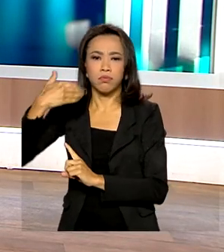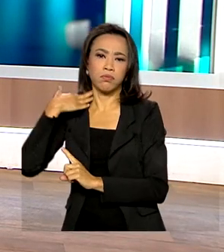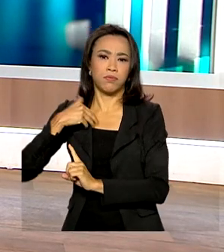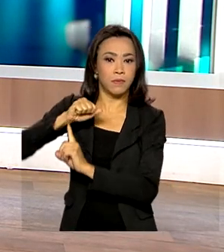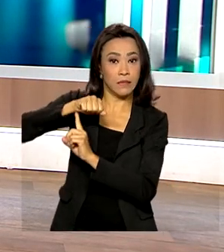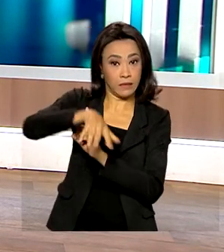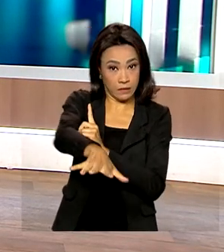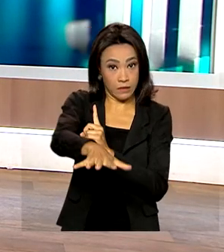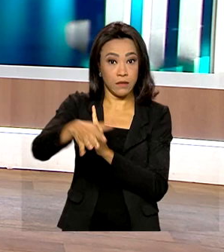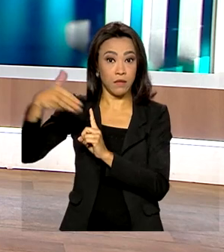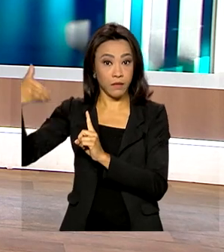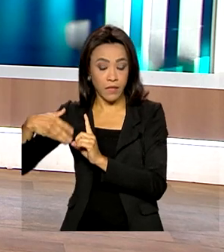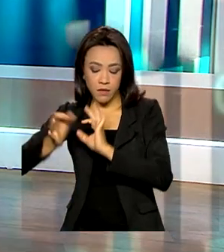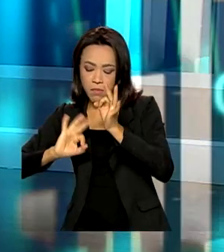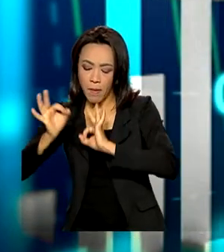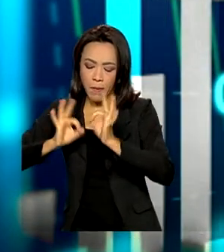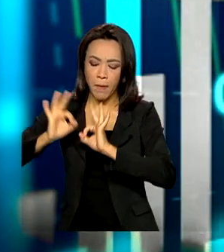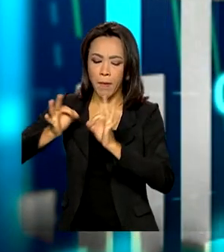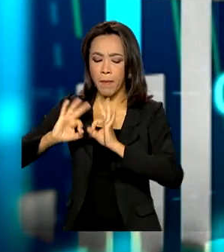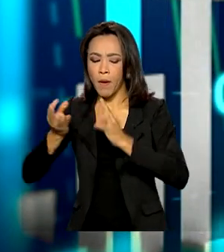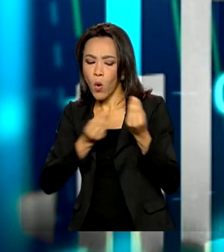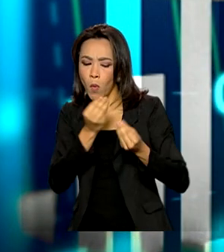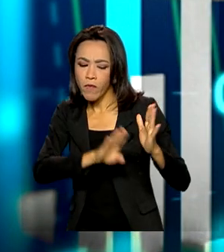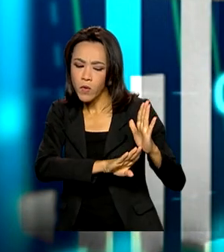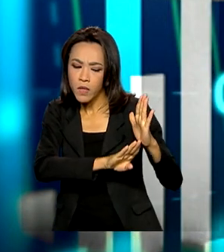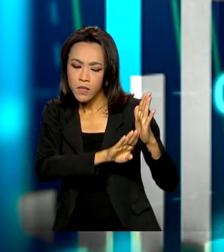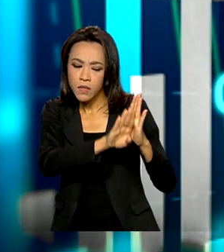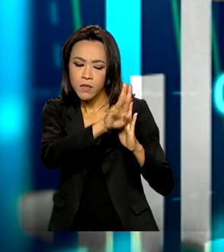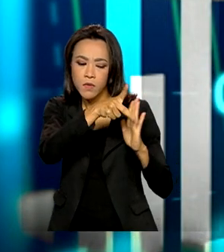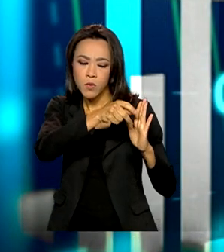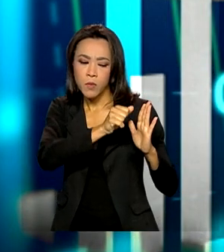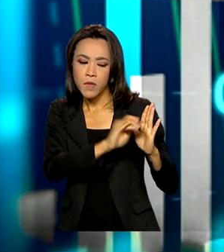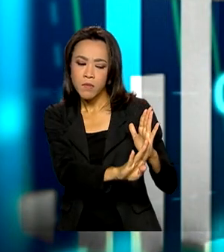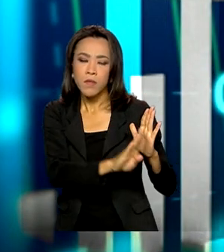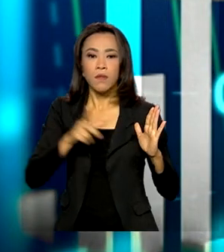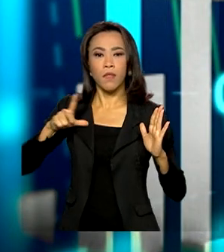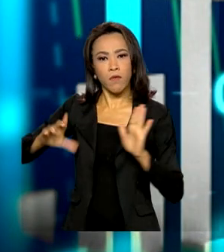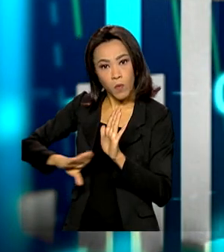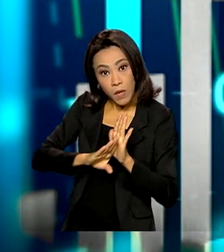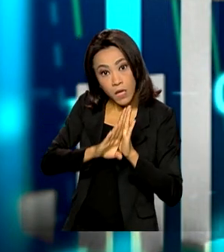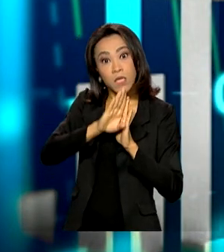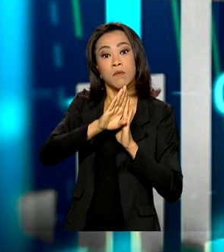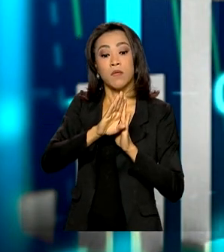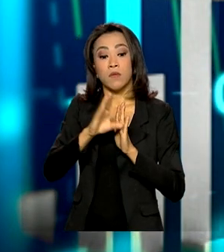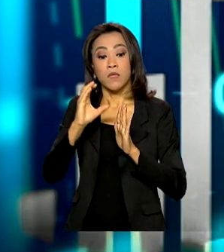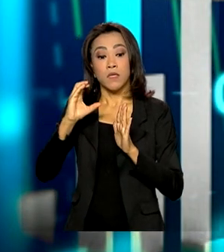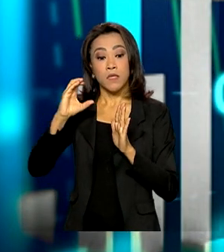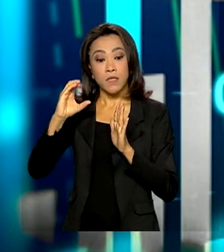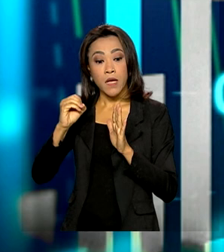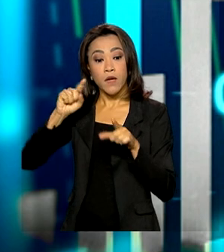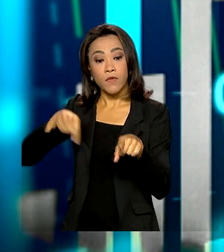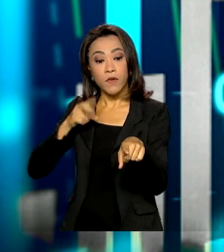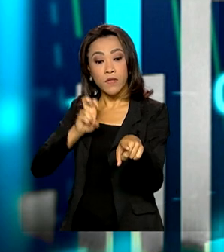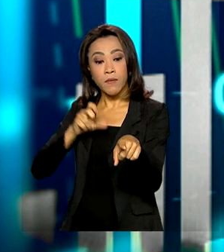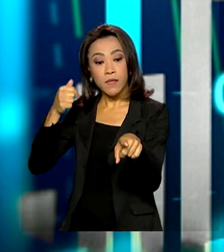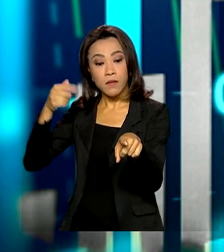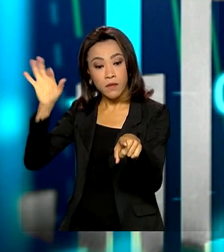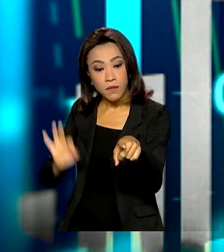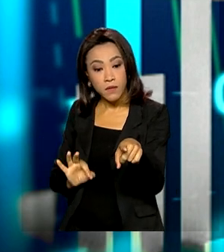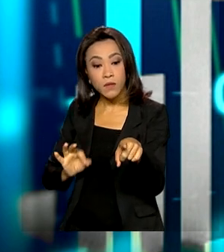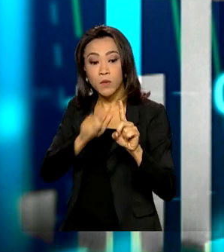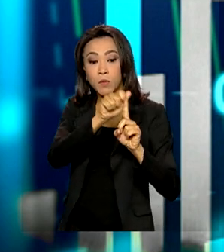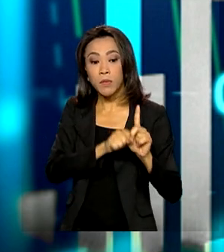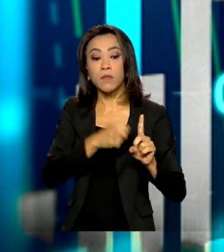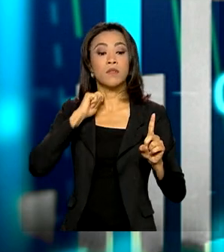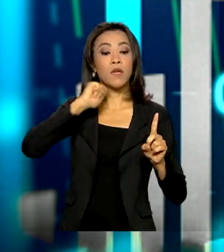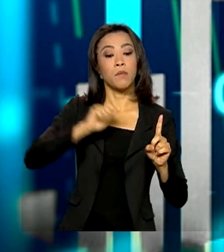economia de uma prévia do crescimento do PIB, houve então um crescimento de 0,57% de abril